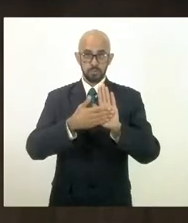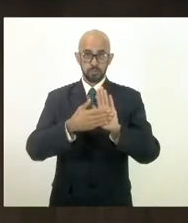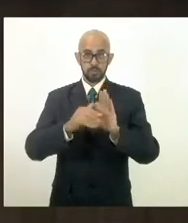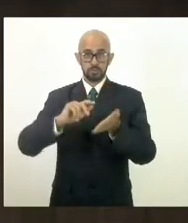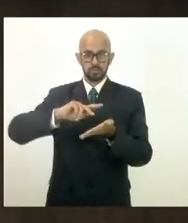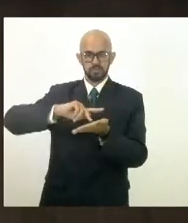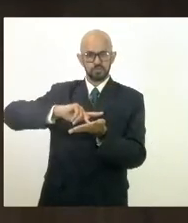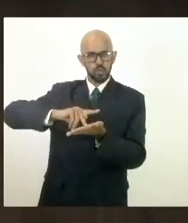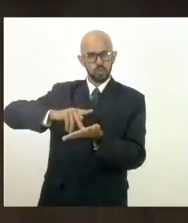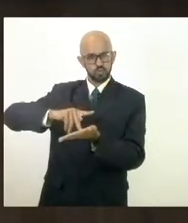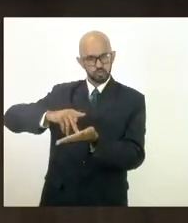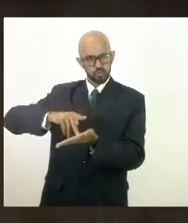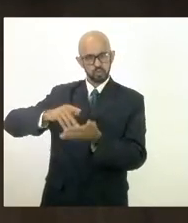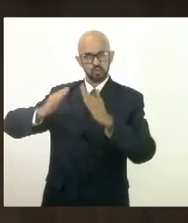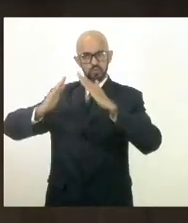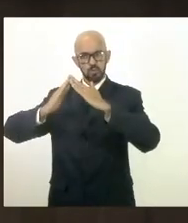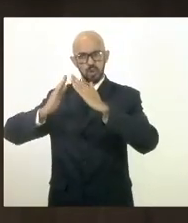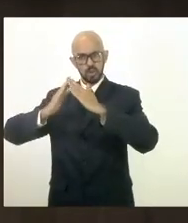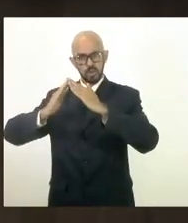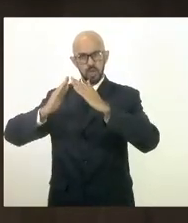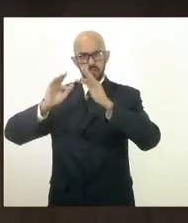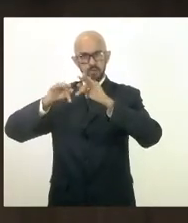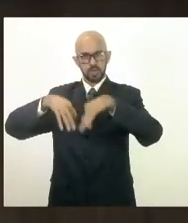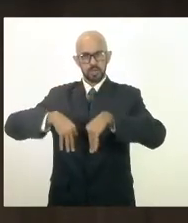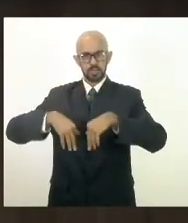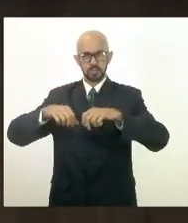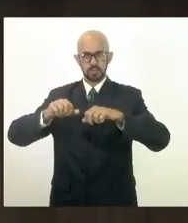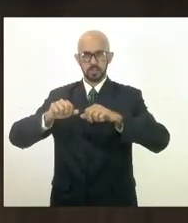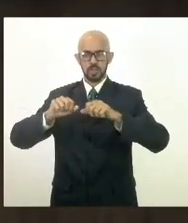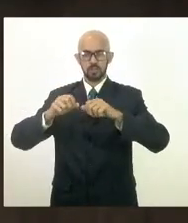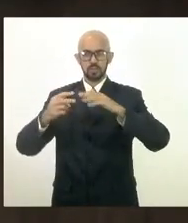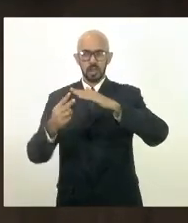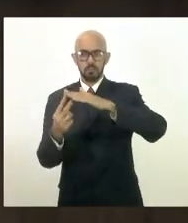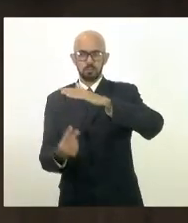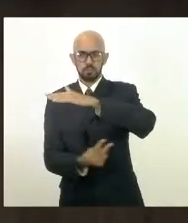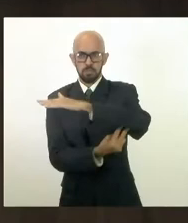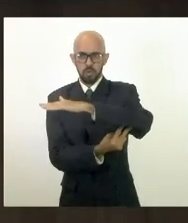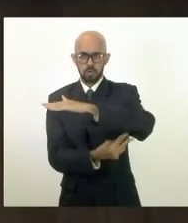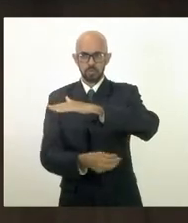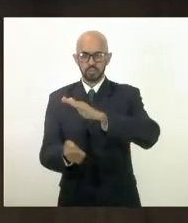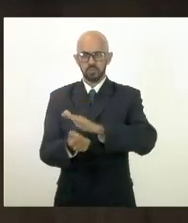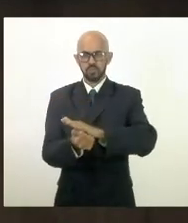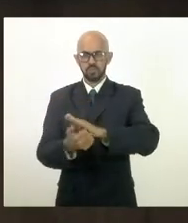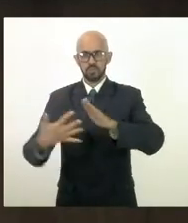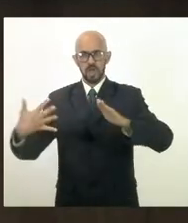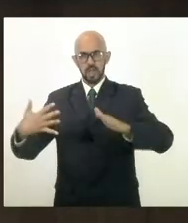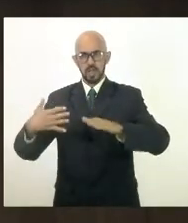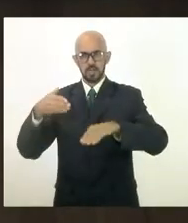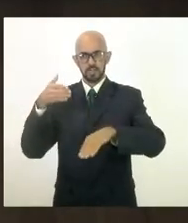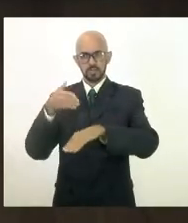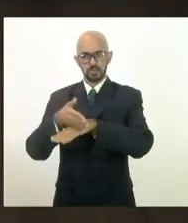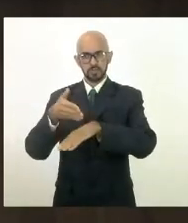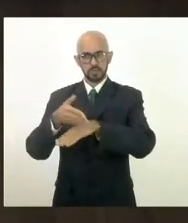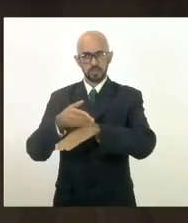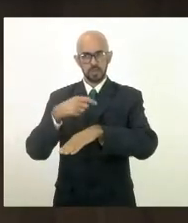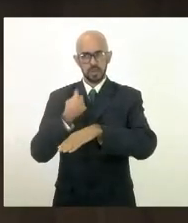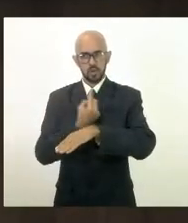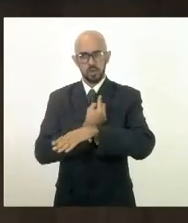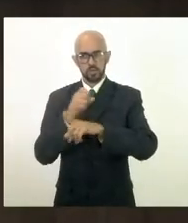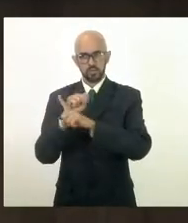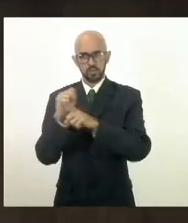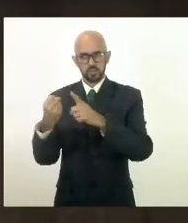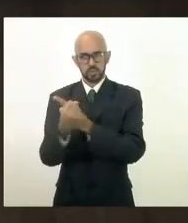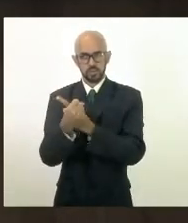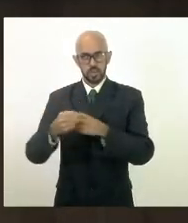habitacionais finalização da obra da ponte inúmeras intervenções que a nossa sociedade